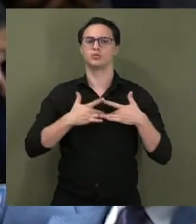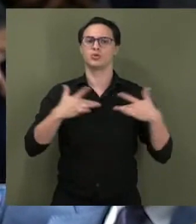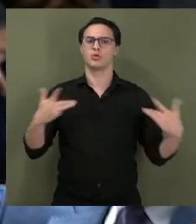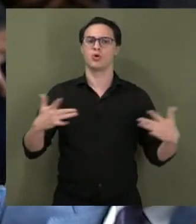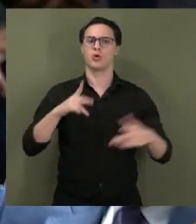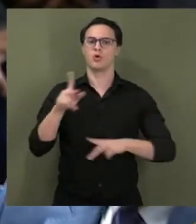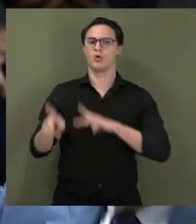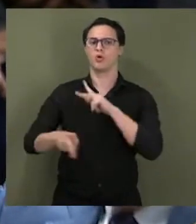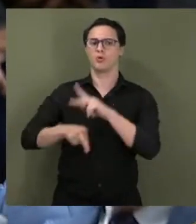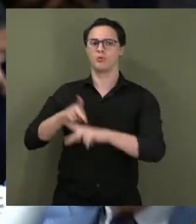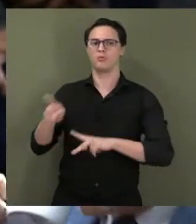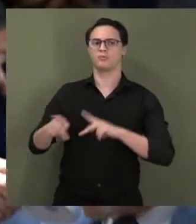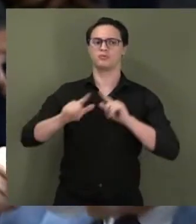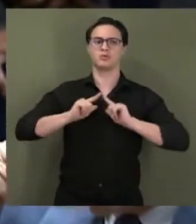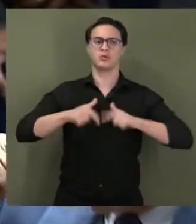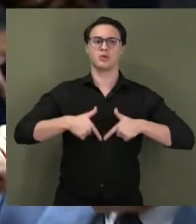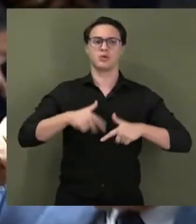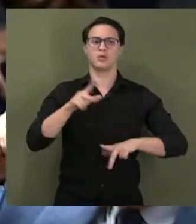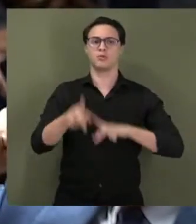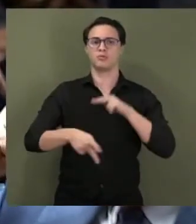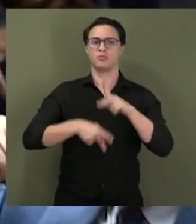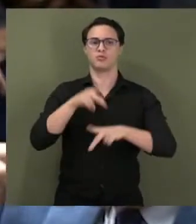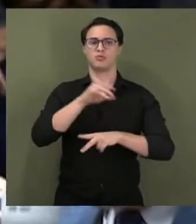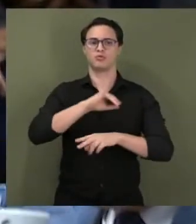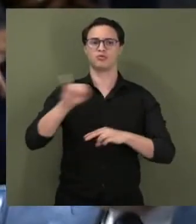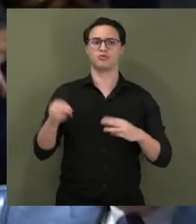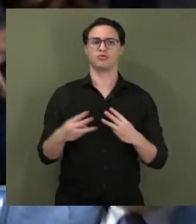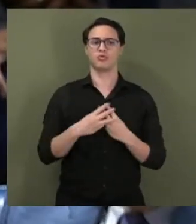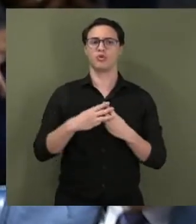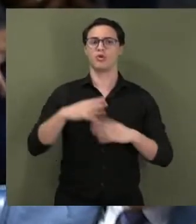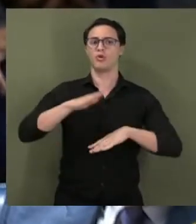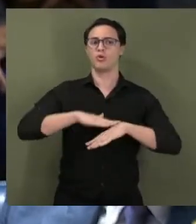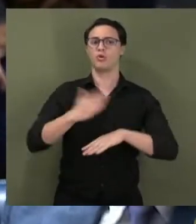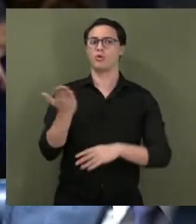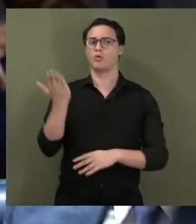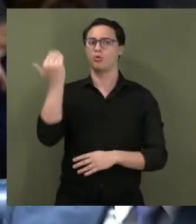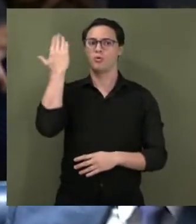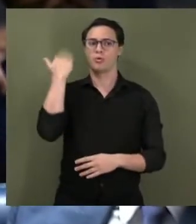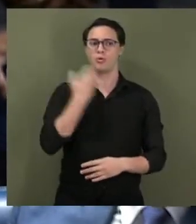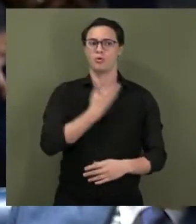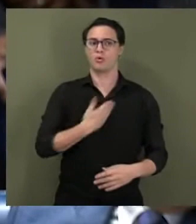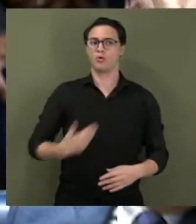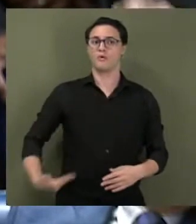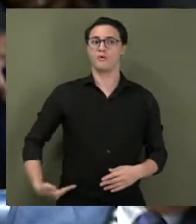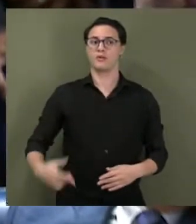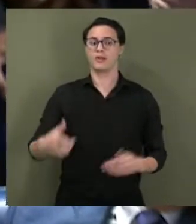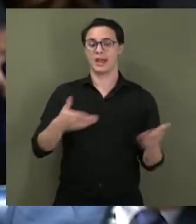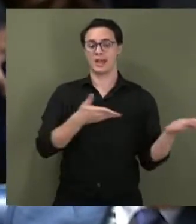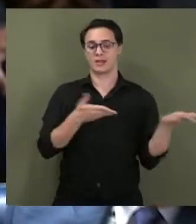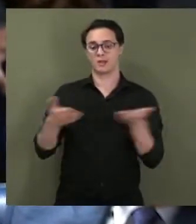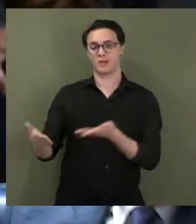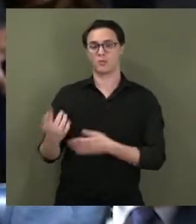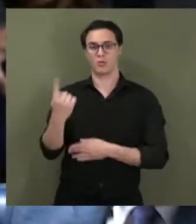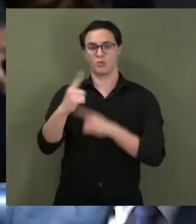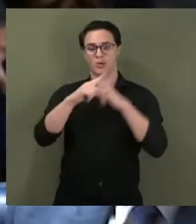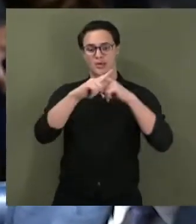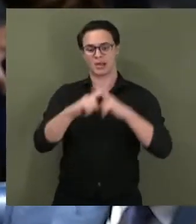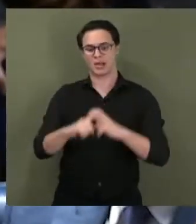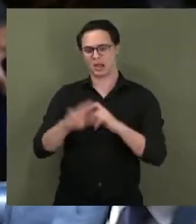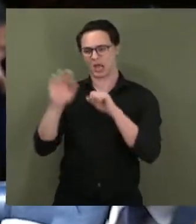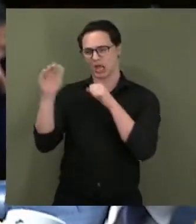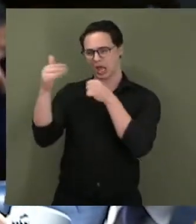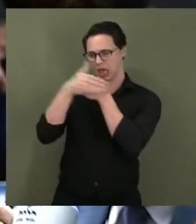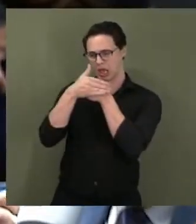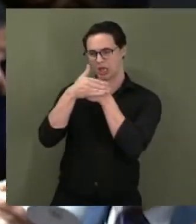povo de Israel, ao povo judeu, quando o governo anterior recebeu uma nazista às escondidas.